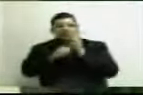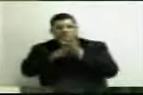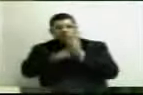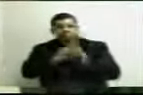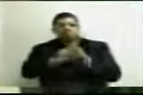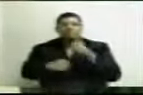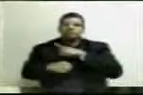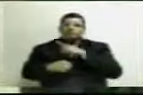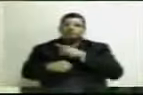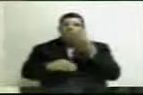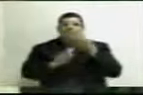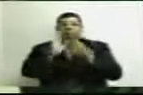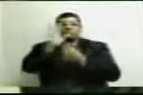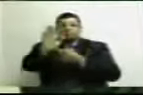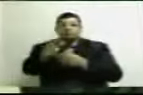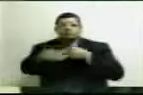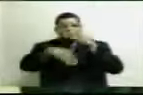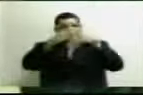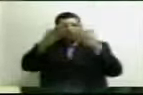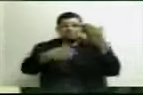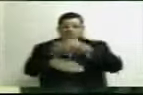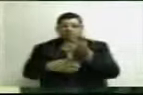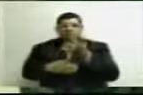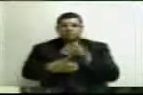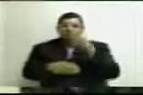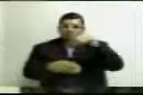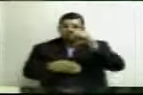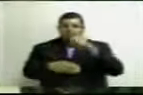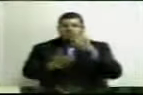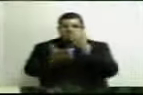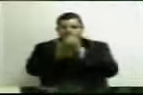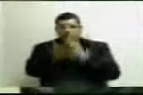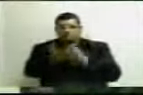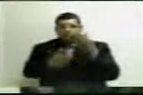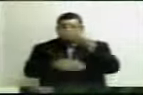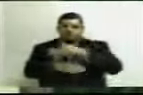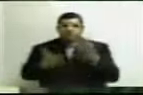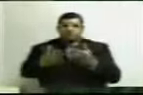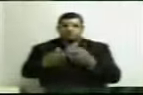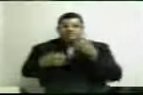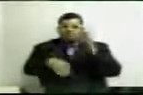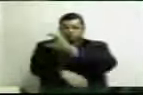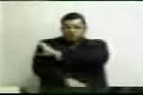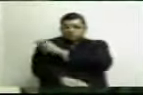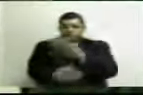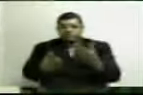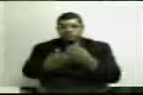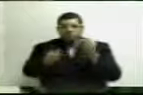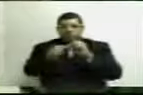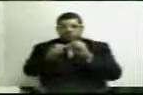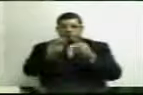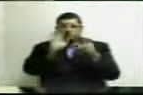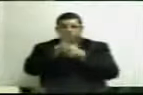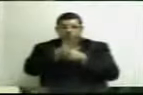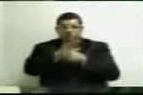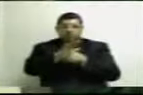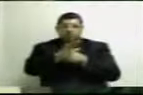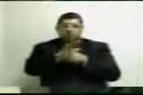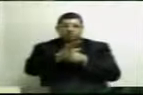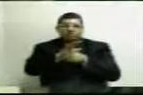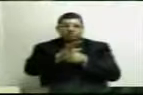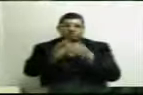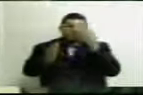casa tem que dar andamento naquilo que foi proposto. Foi proposta aqui uma comissão, que fazemos parte,